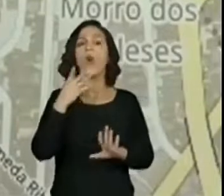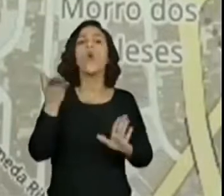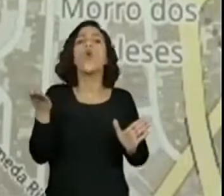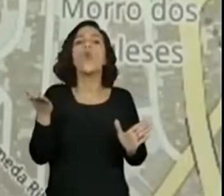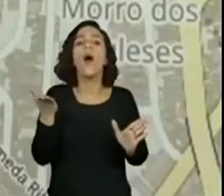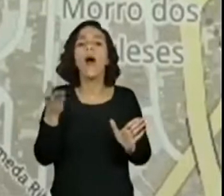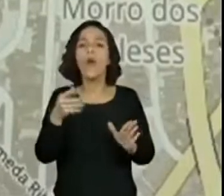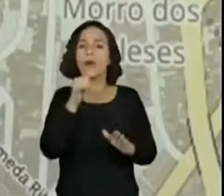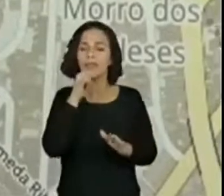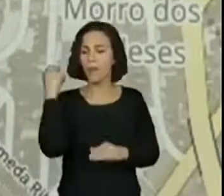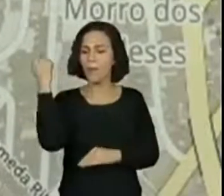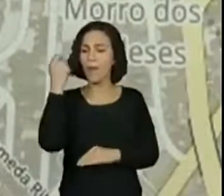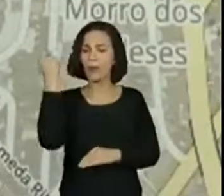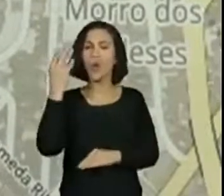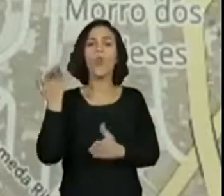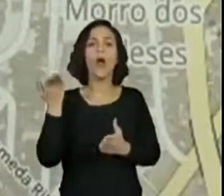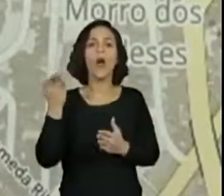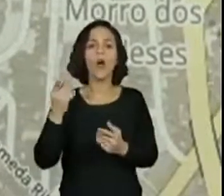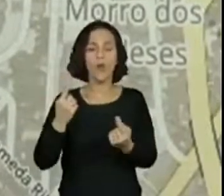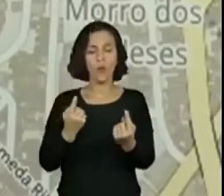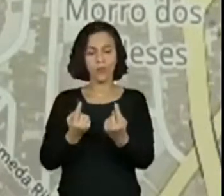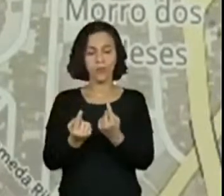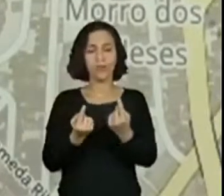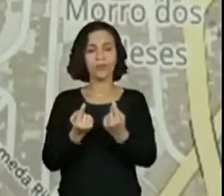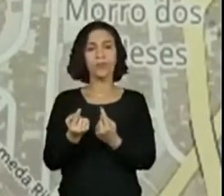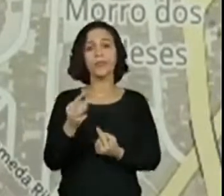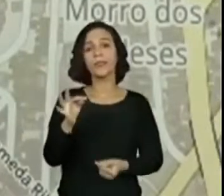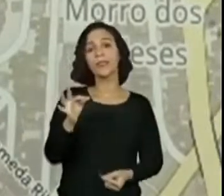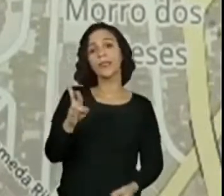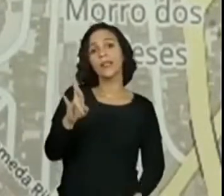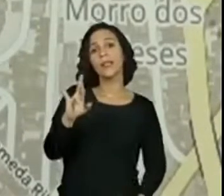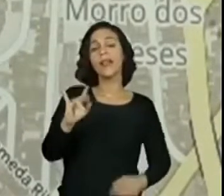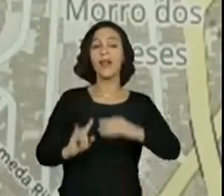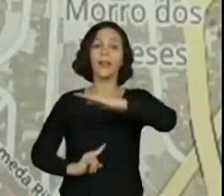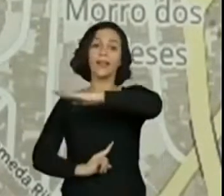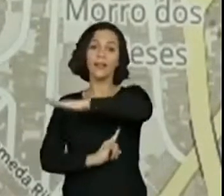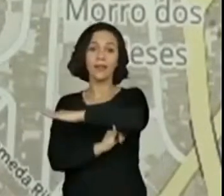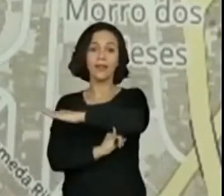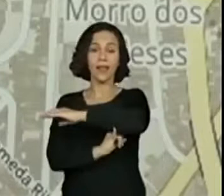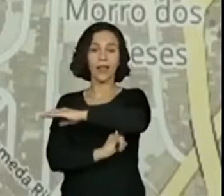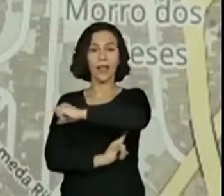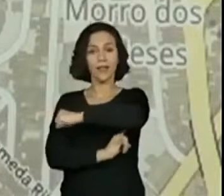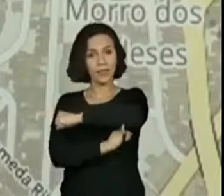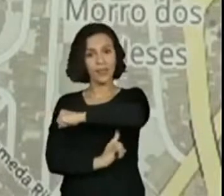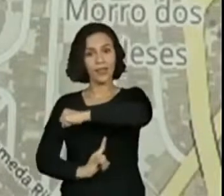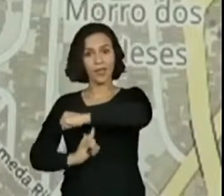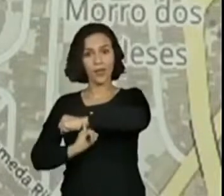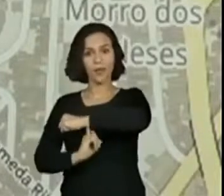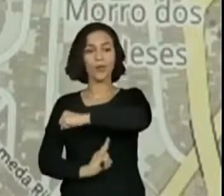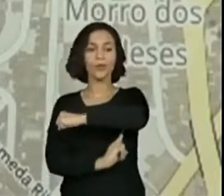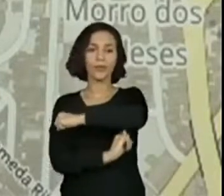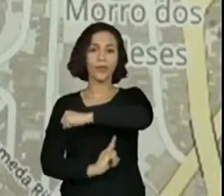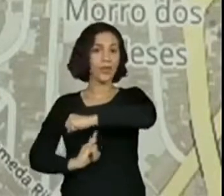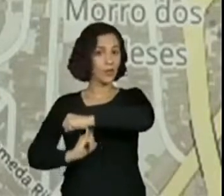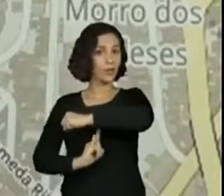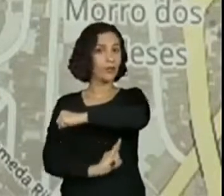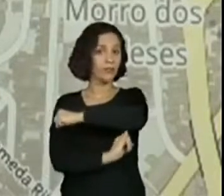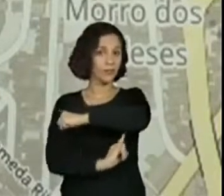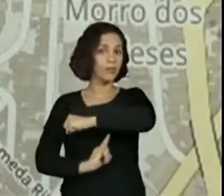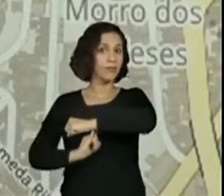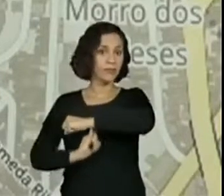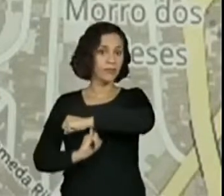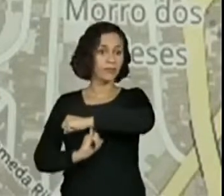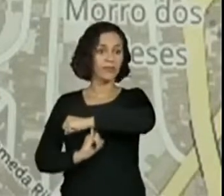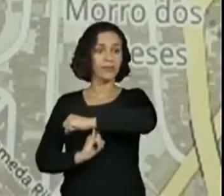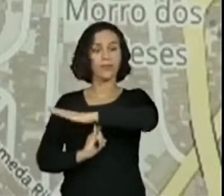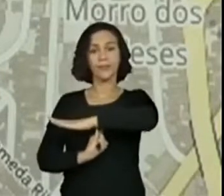Que sentido da Paulista? É sentido Trianon Masp. Tá? Colocaram lá. Olha lá. Da Estação Consolação, sentido